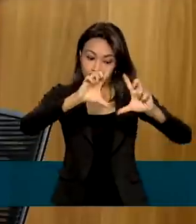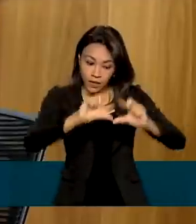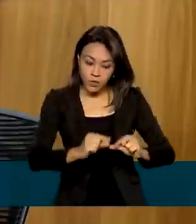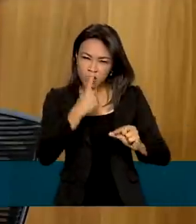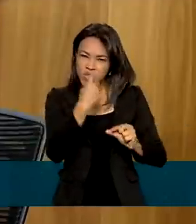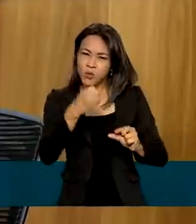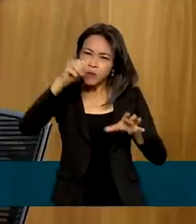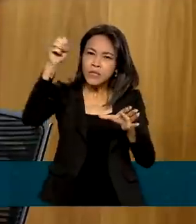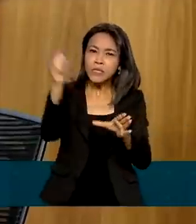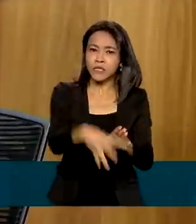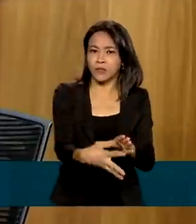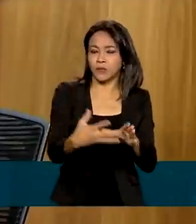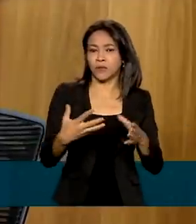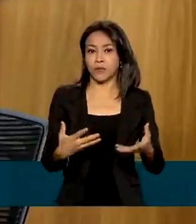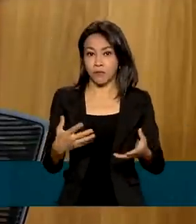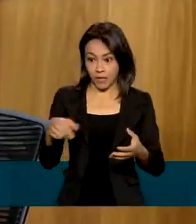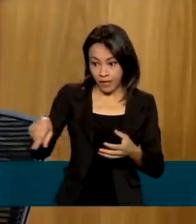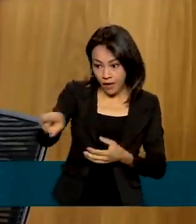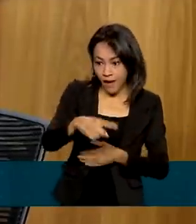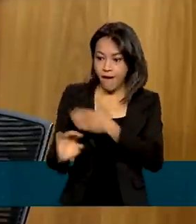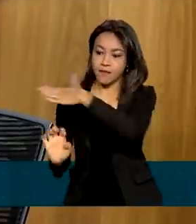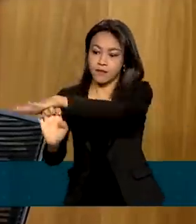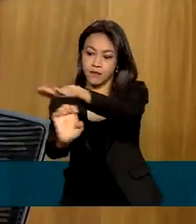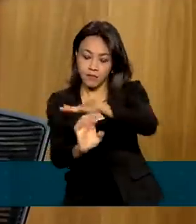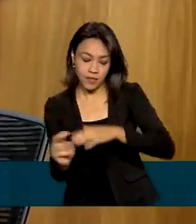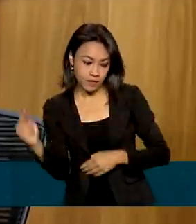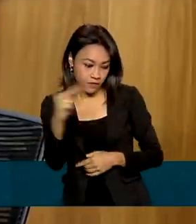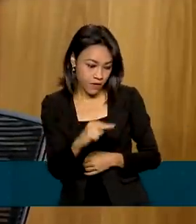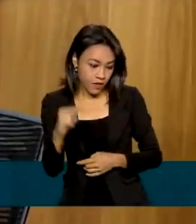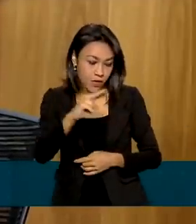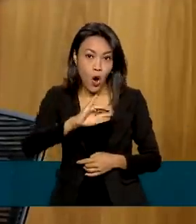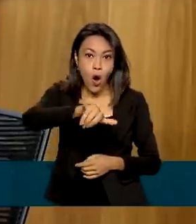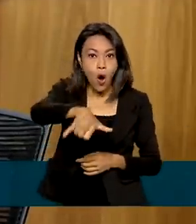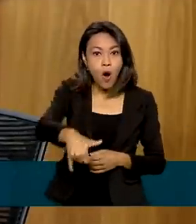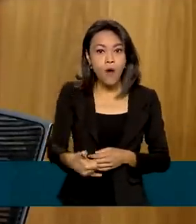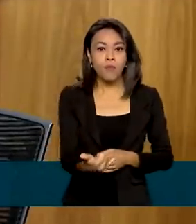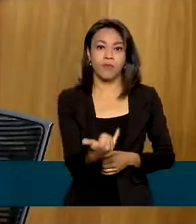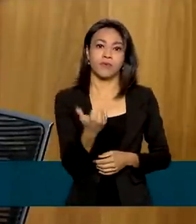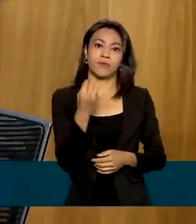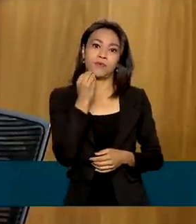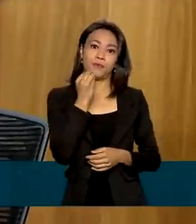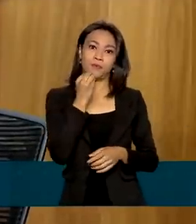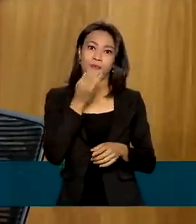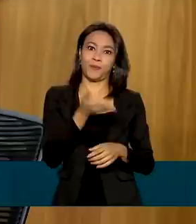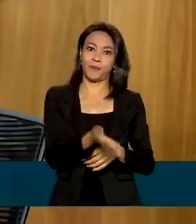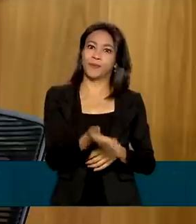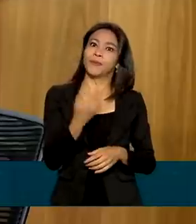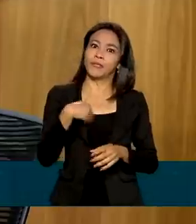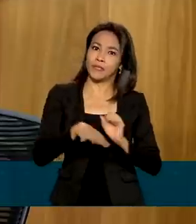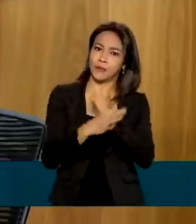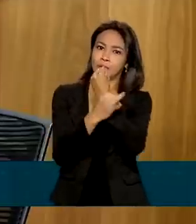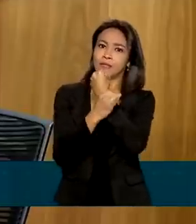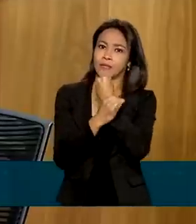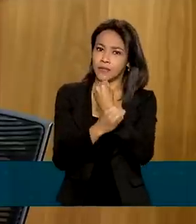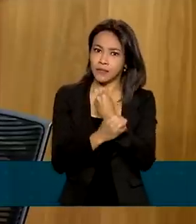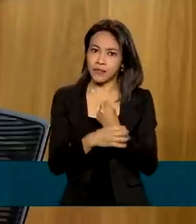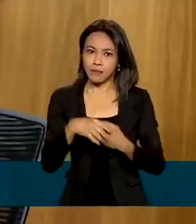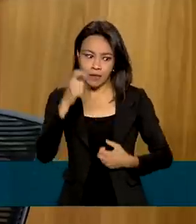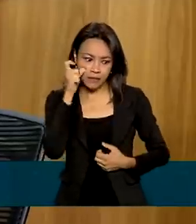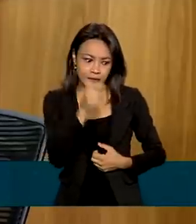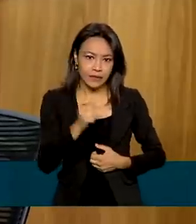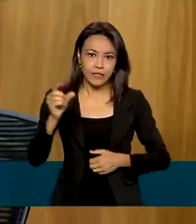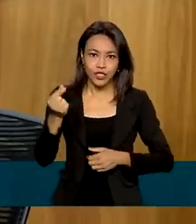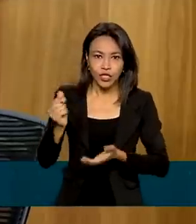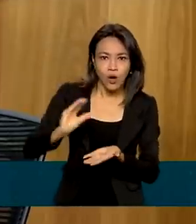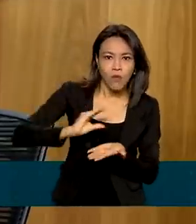a gente consegue fazer com que o investidor veja oportunidades, tenha mais segurança para investir e dessa forma